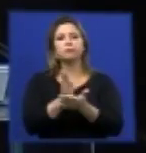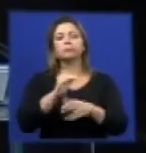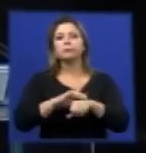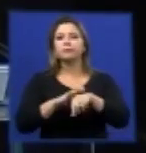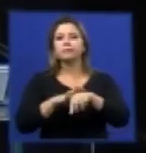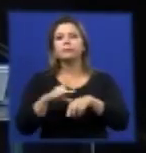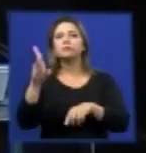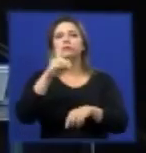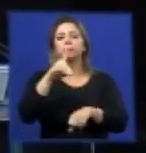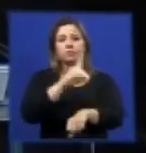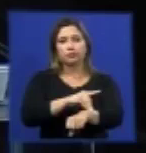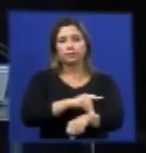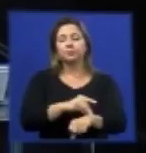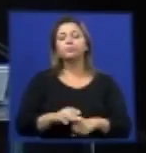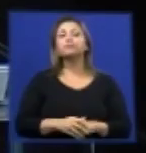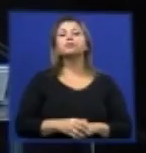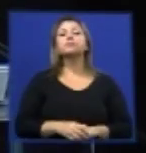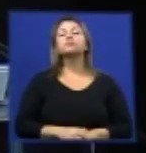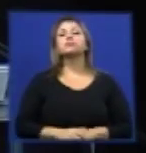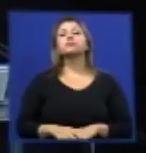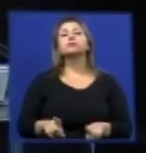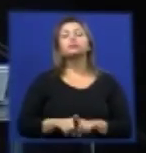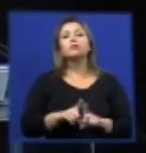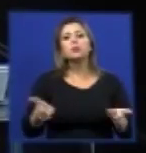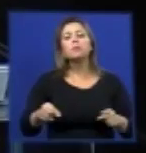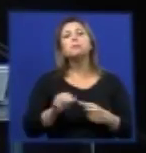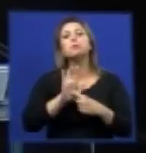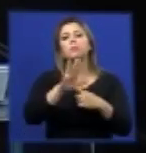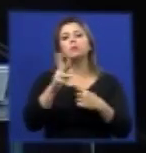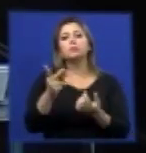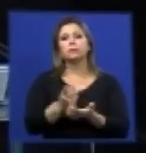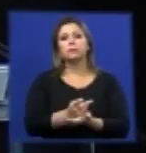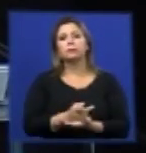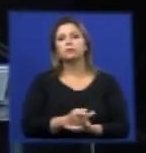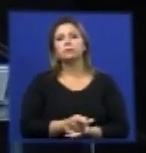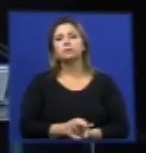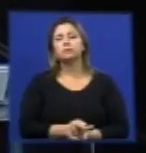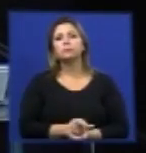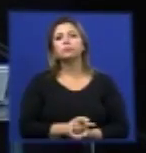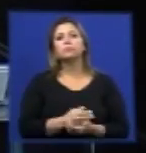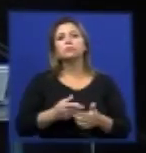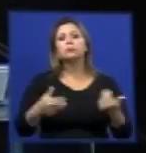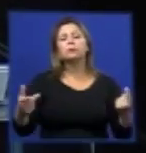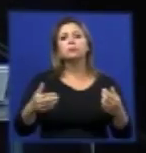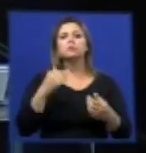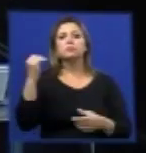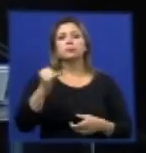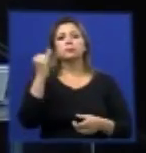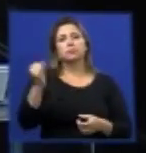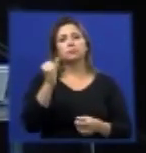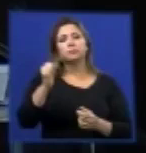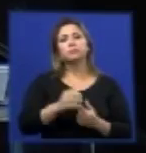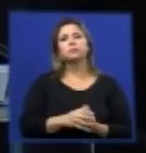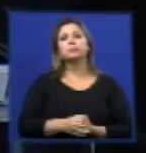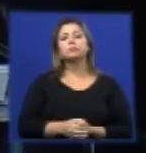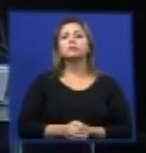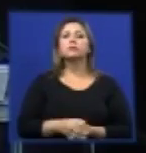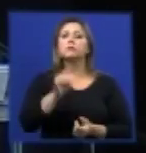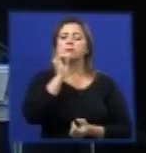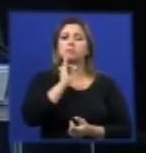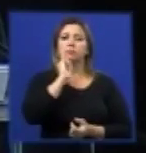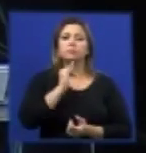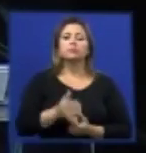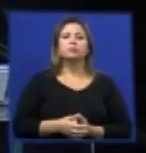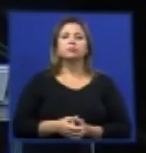mas nessa lâmina também eu trago alguns fundamentos e quais sejam